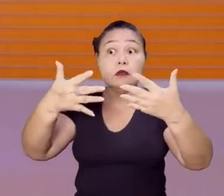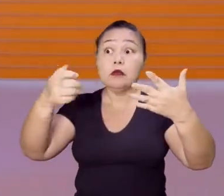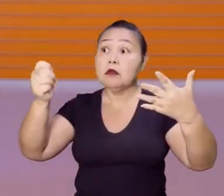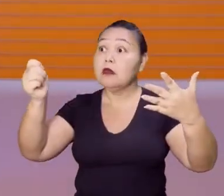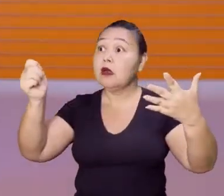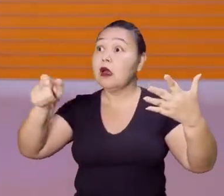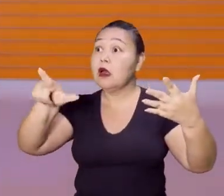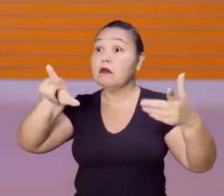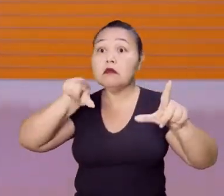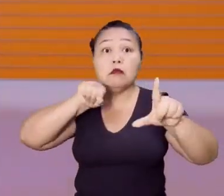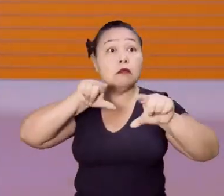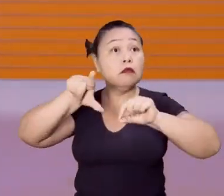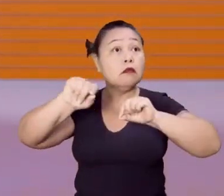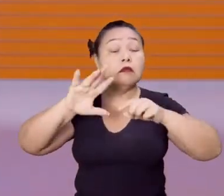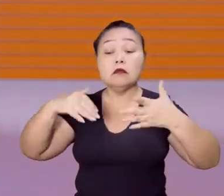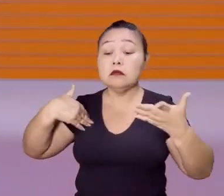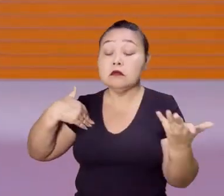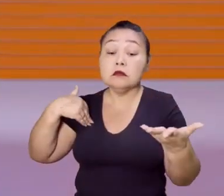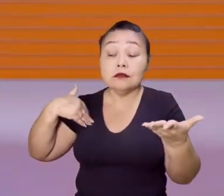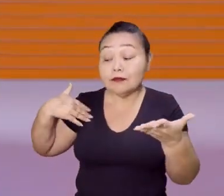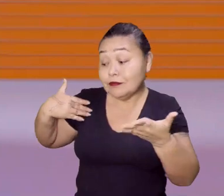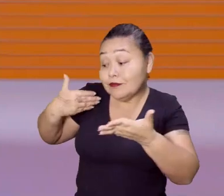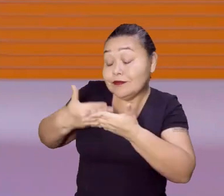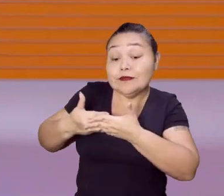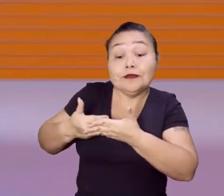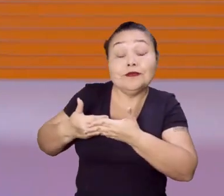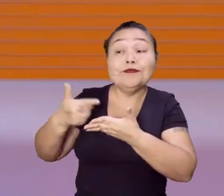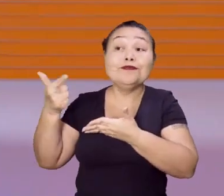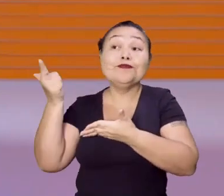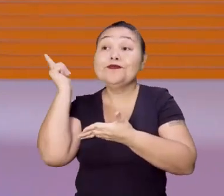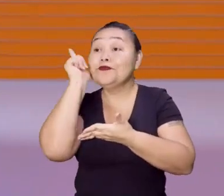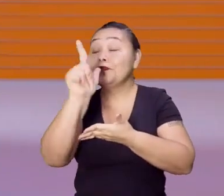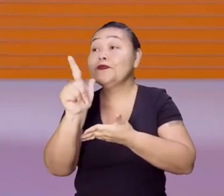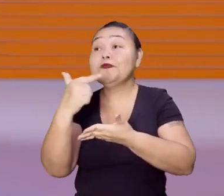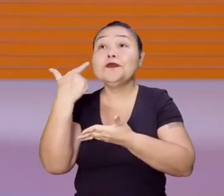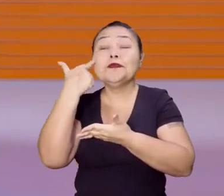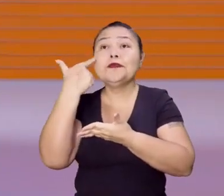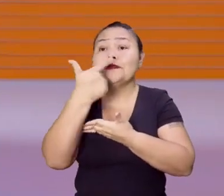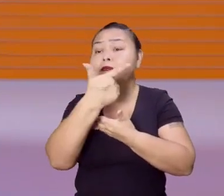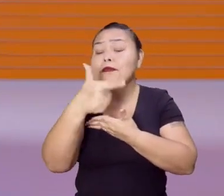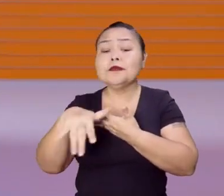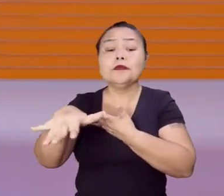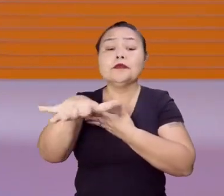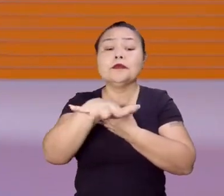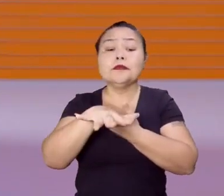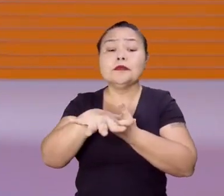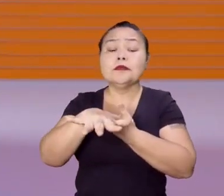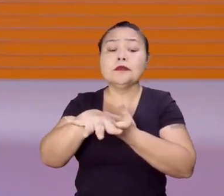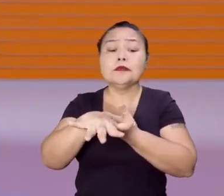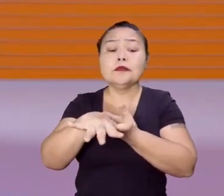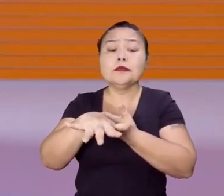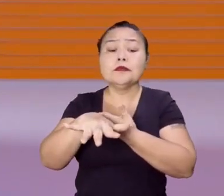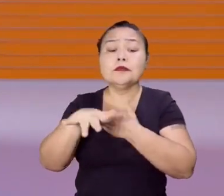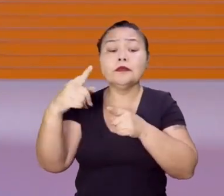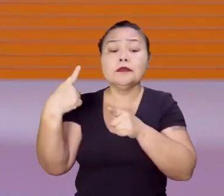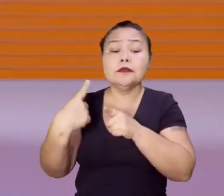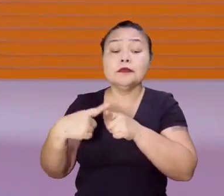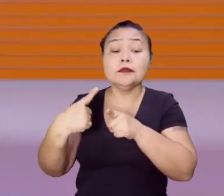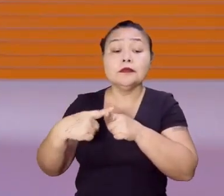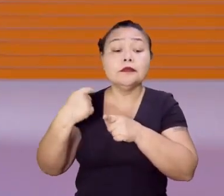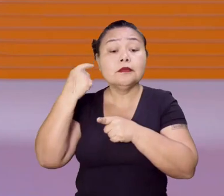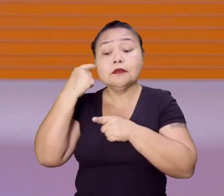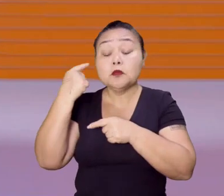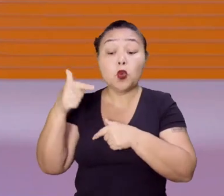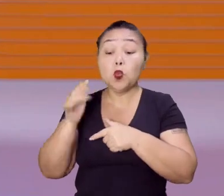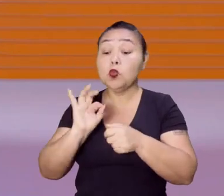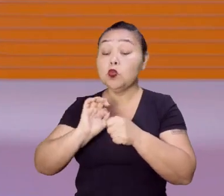possibilidades enorme, porque até então eu não conseguia vislumbrar a atuação da minha área porque eu